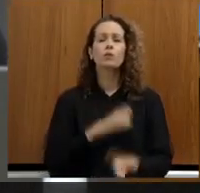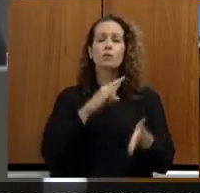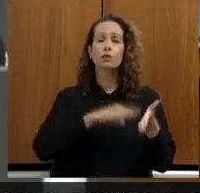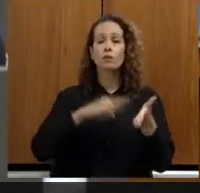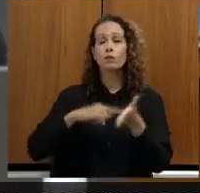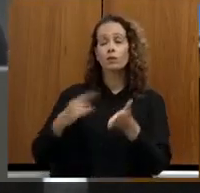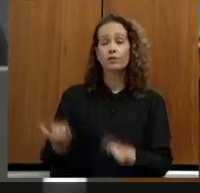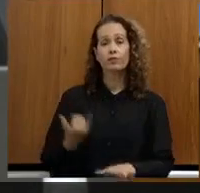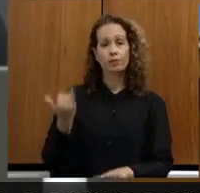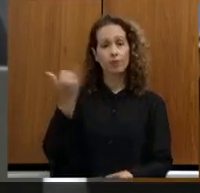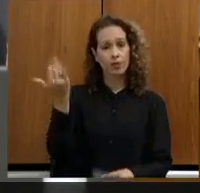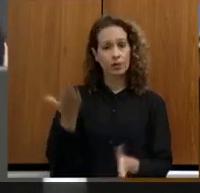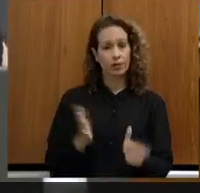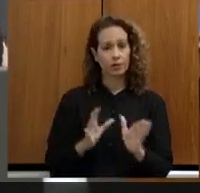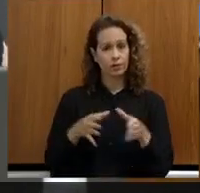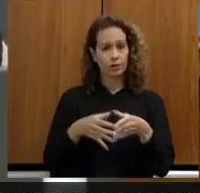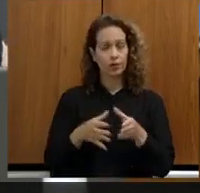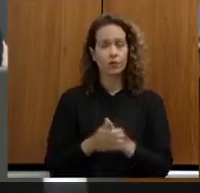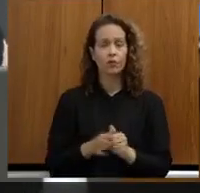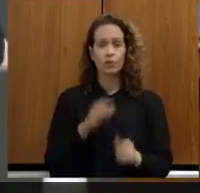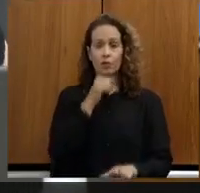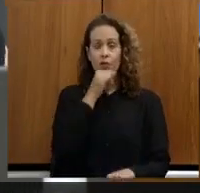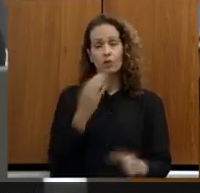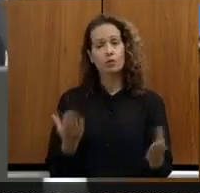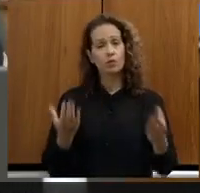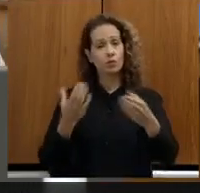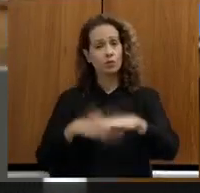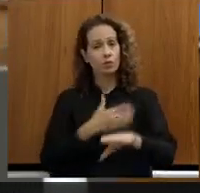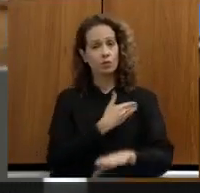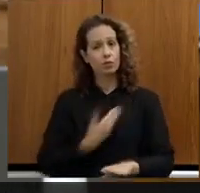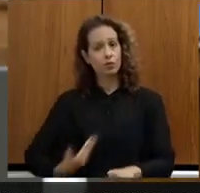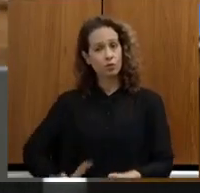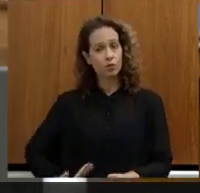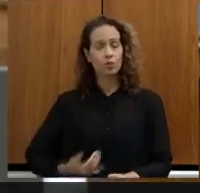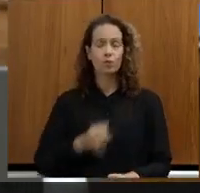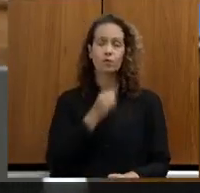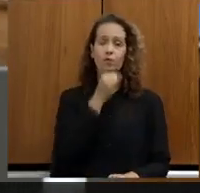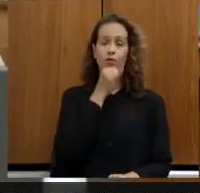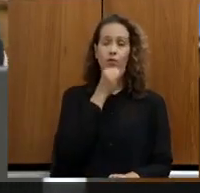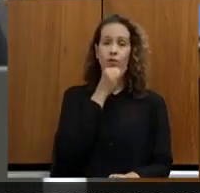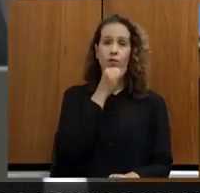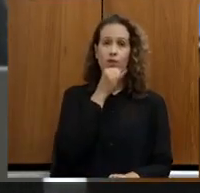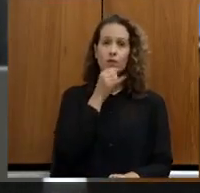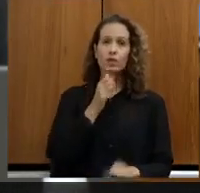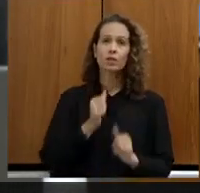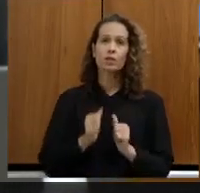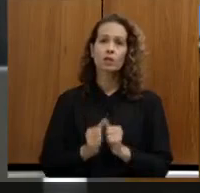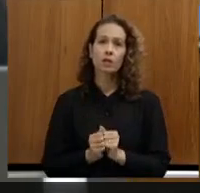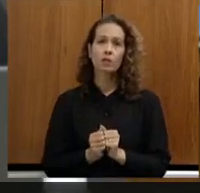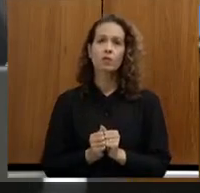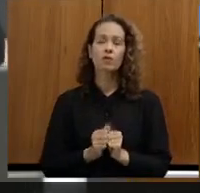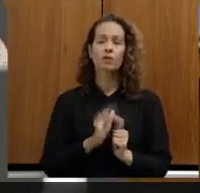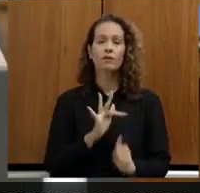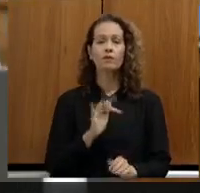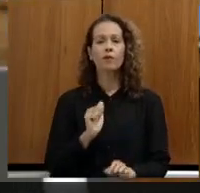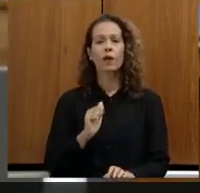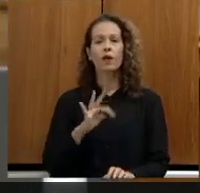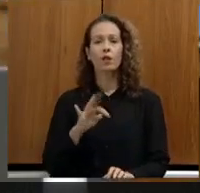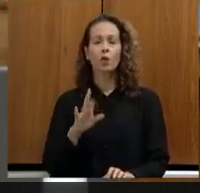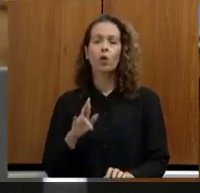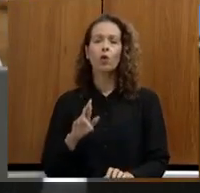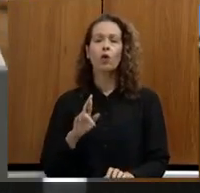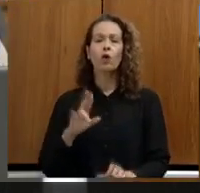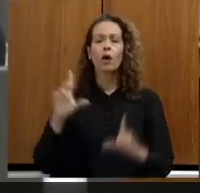categoria como por exemplo concurso público como por exemplo a retirada do fator redutor como por